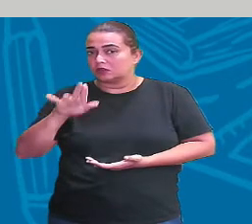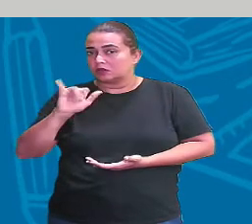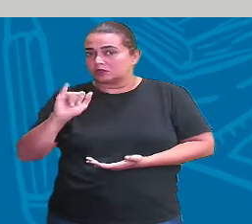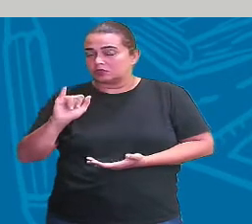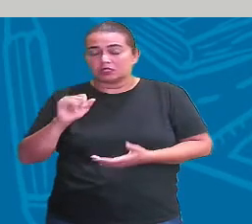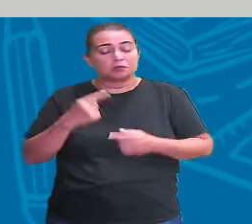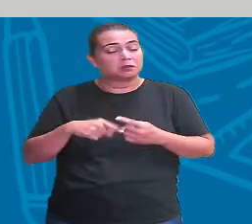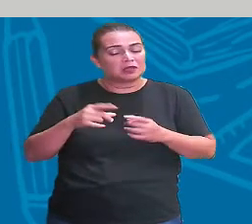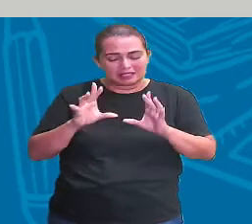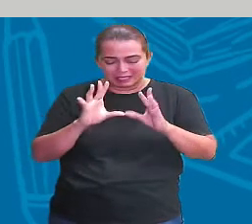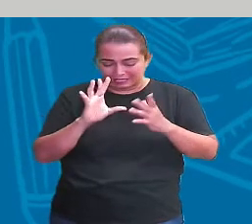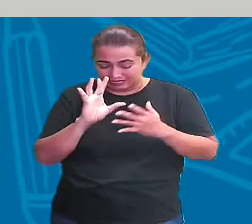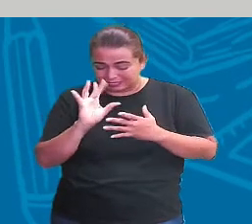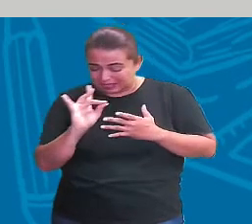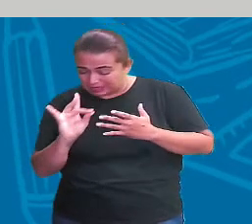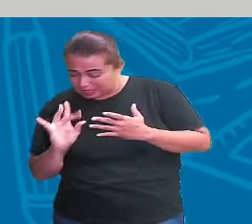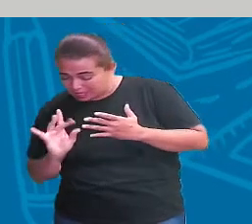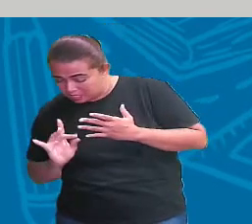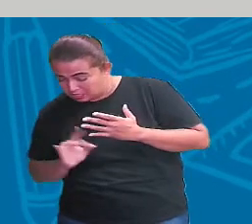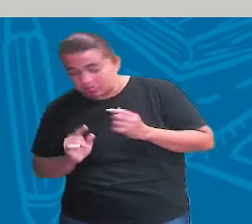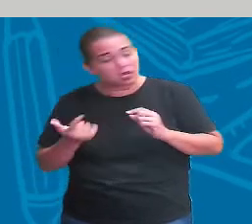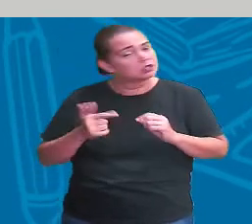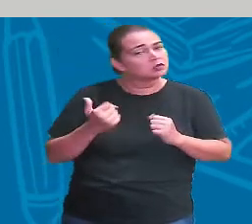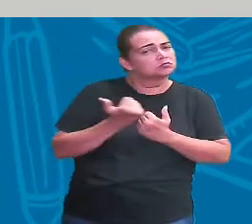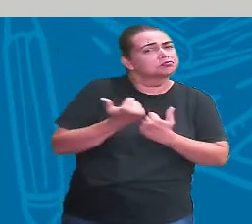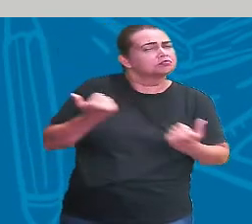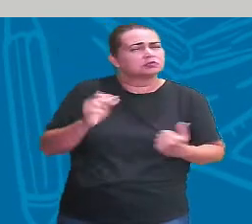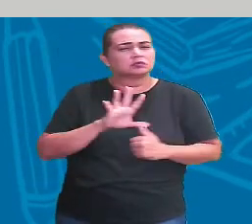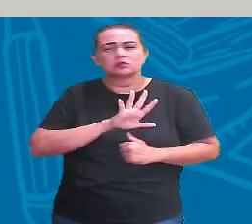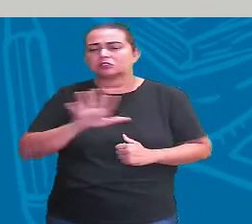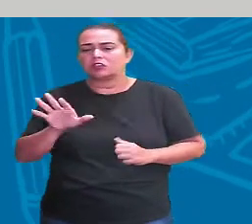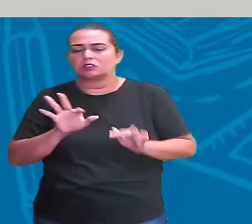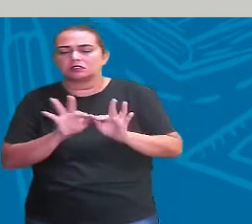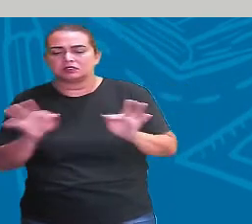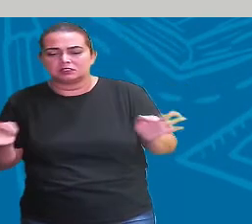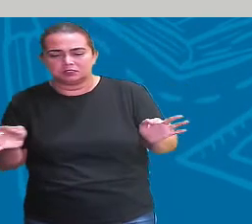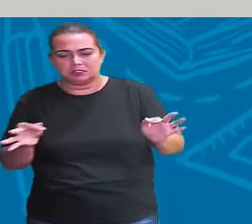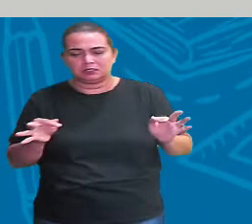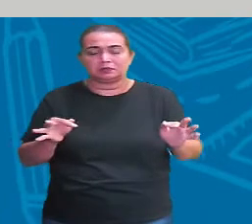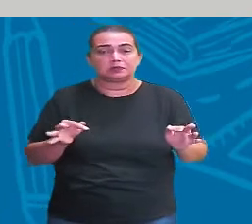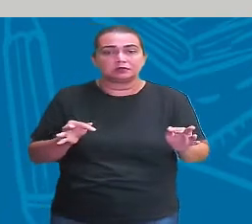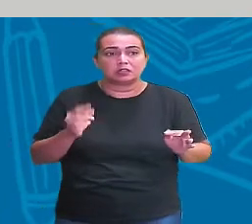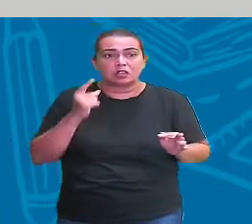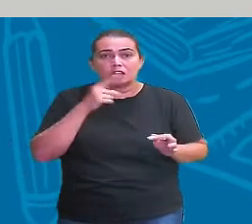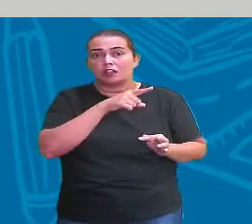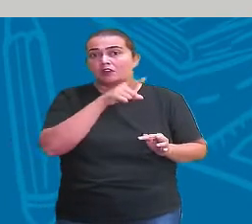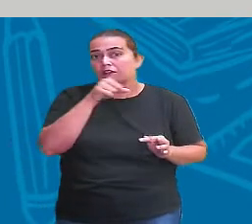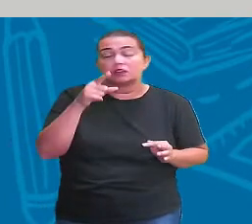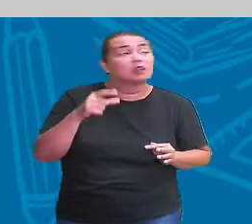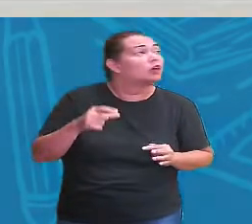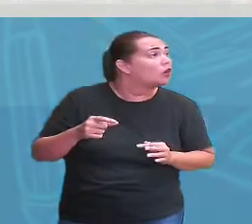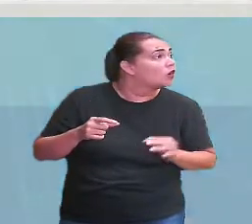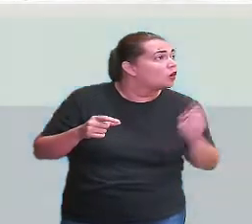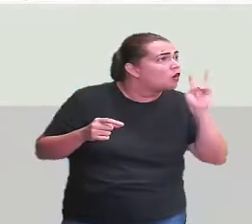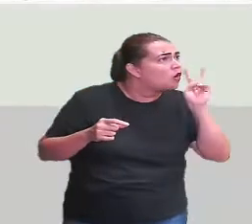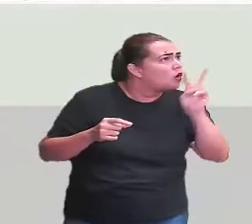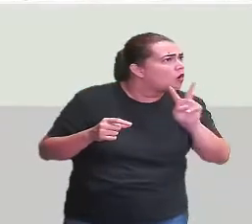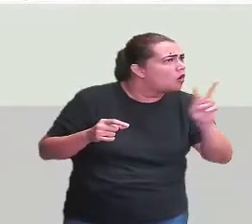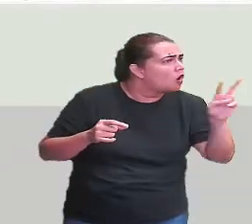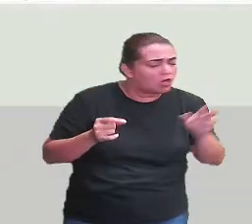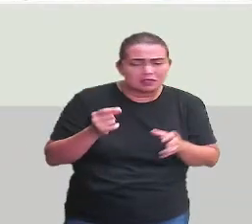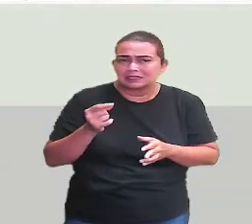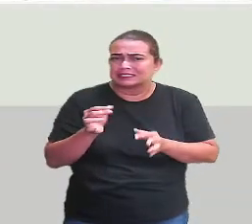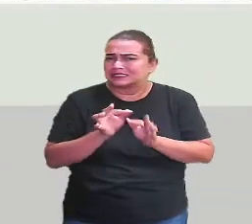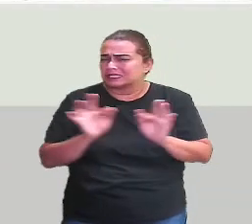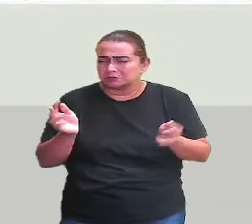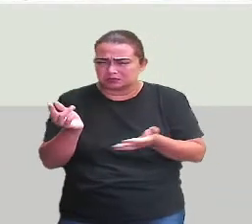É só para representar mesmo, tá bom? Olha aqui, Desenho feito ao vivo, em breves traços. Traços muito